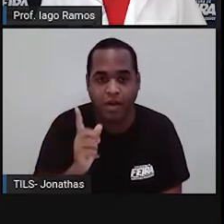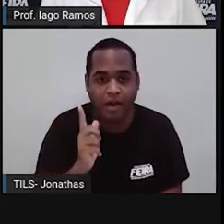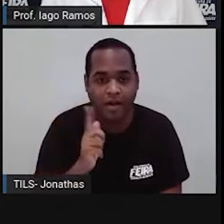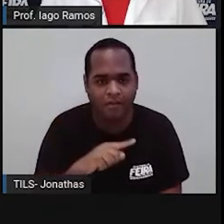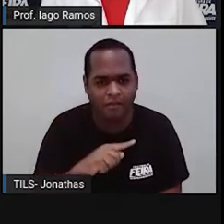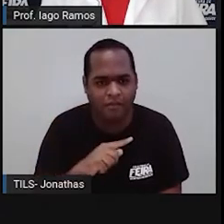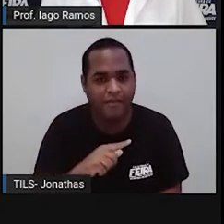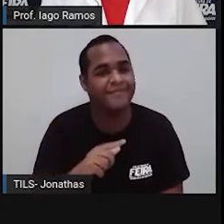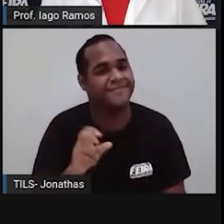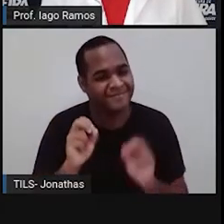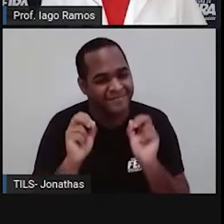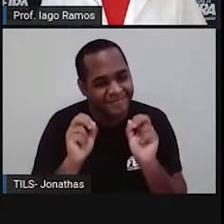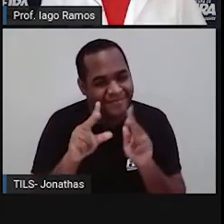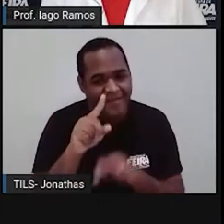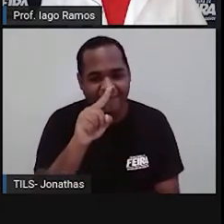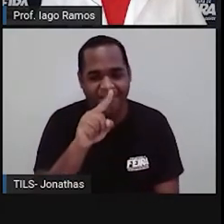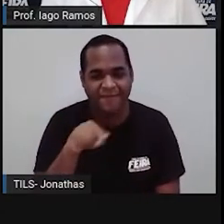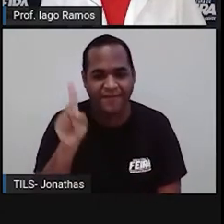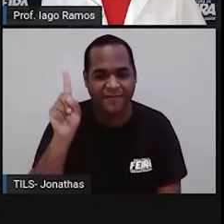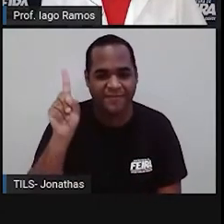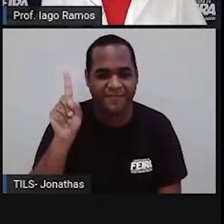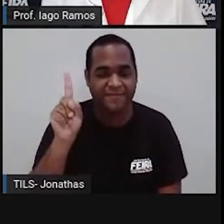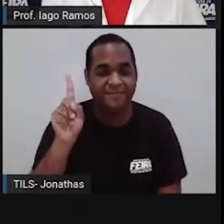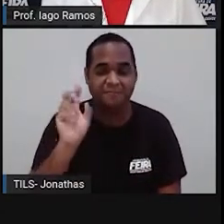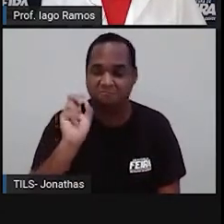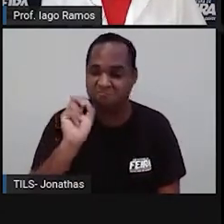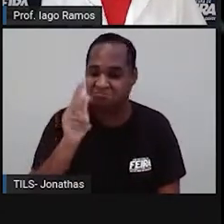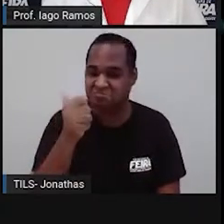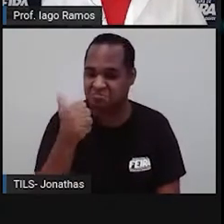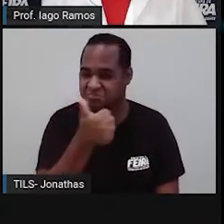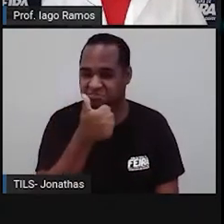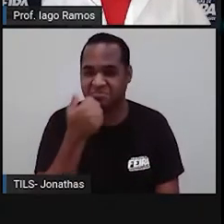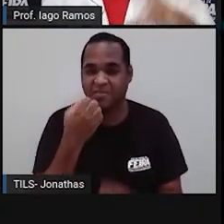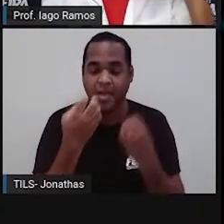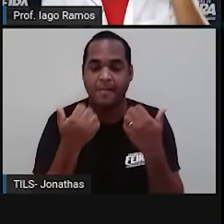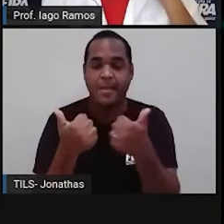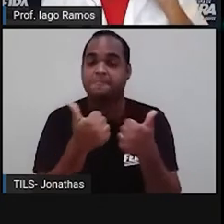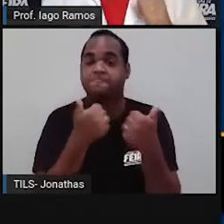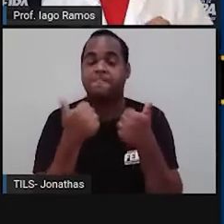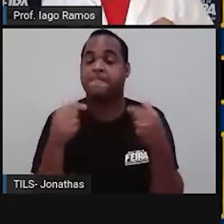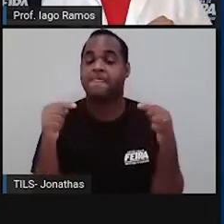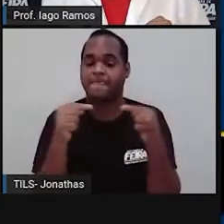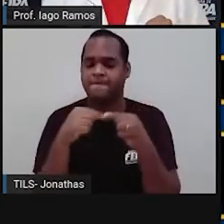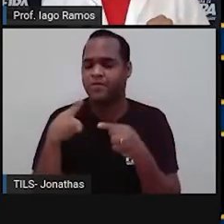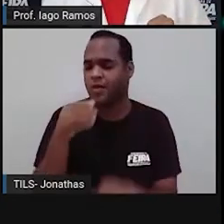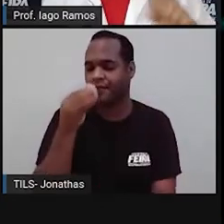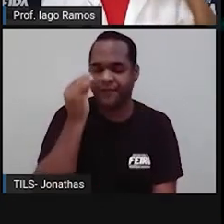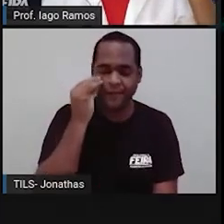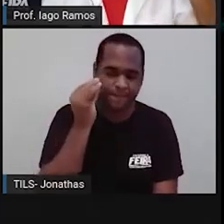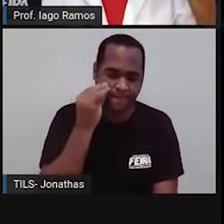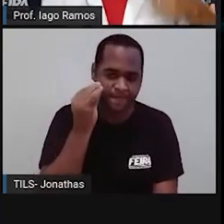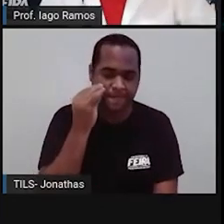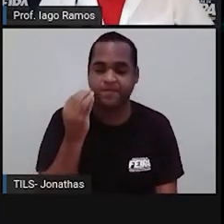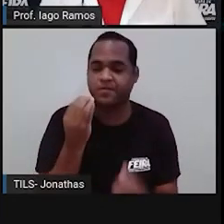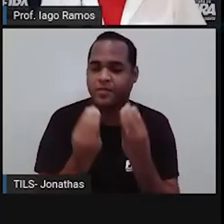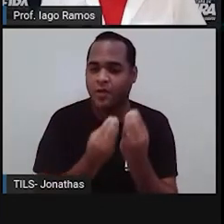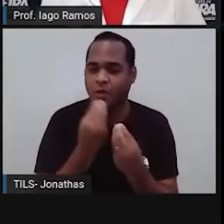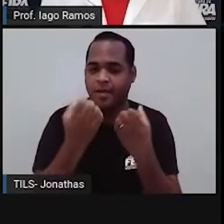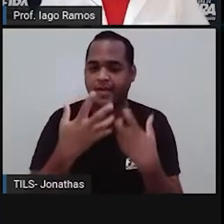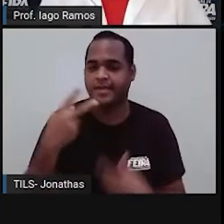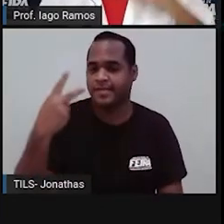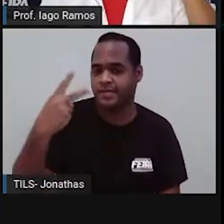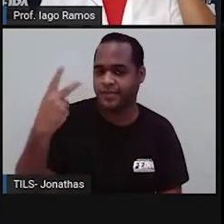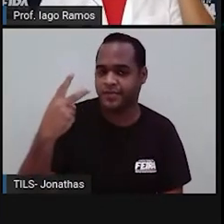Olha só. Resposta correta. Massa! Beleza, essa foi para testar, tá bom? Essa é a segunda